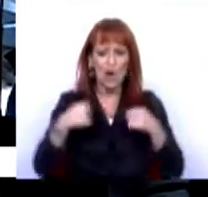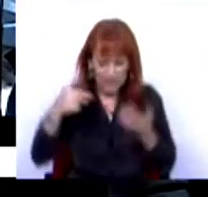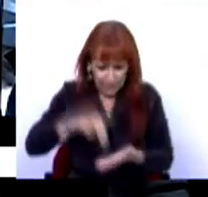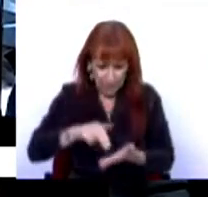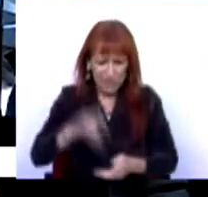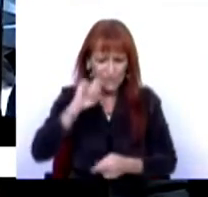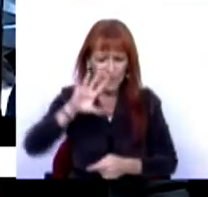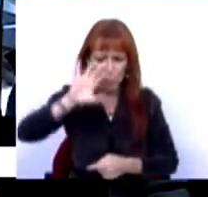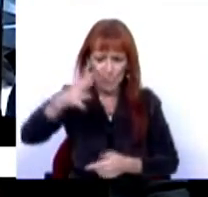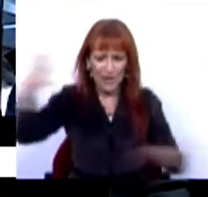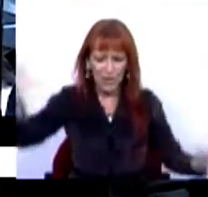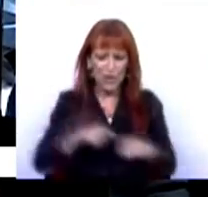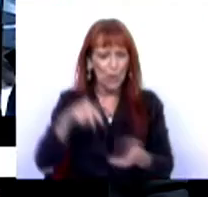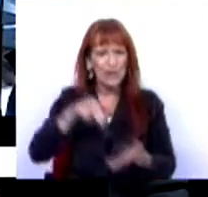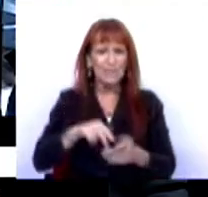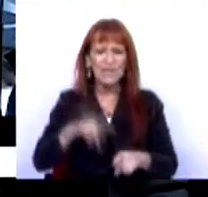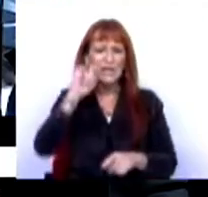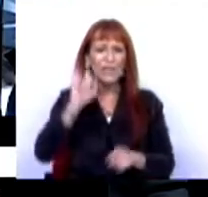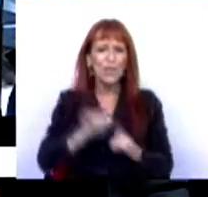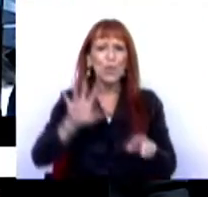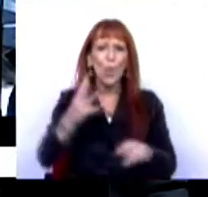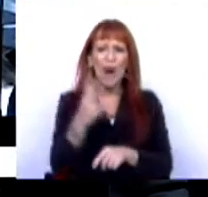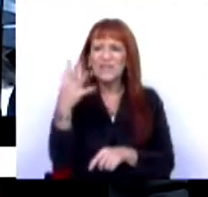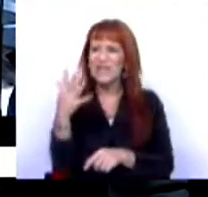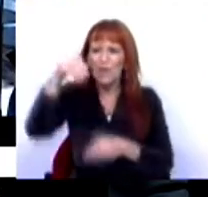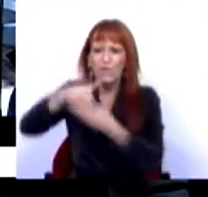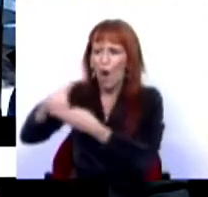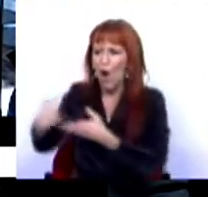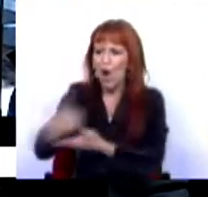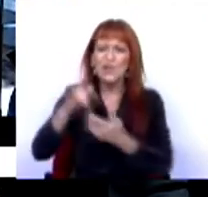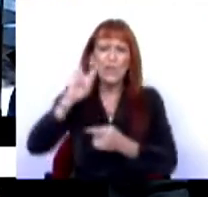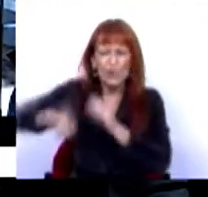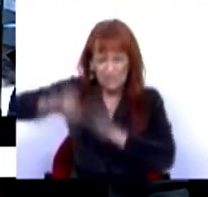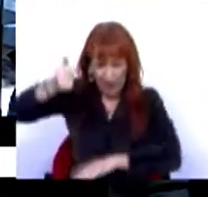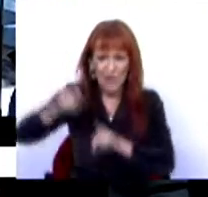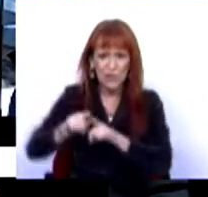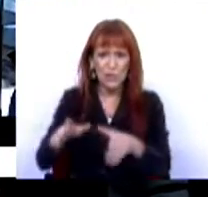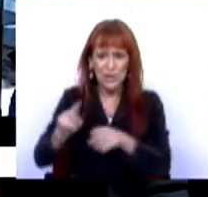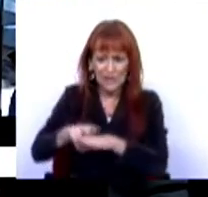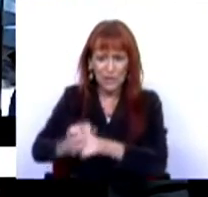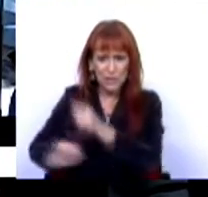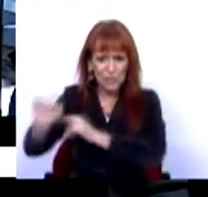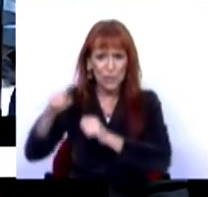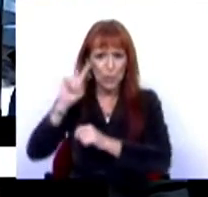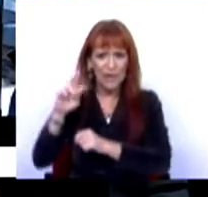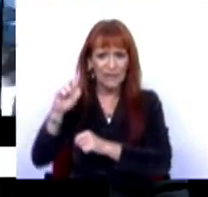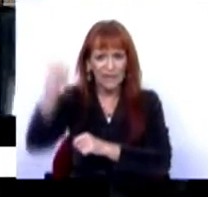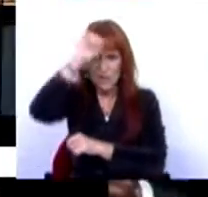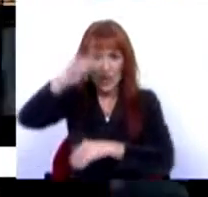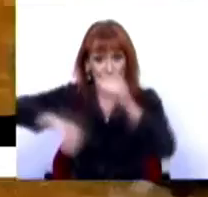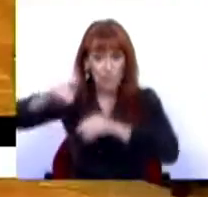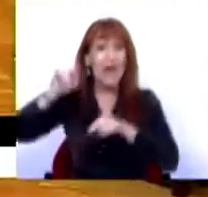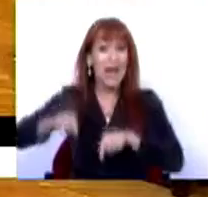aqui a defender o país, não estamos aqui a defender 4 ou 5 votos que são mais importantes para as próximas eleições do dia 30 de janeiro.